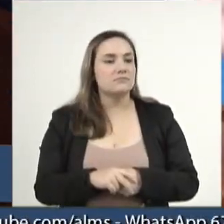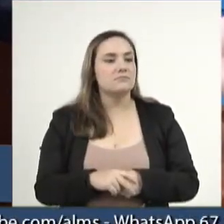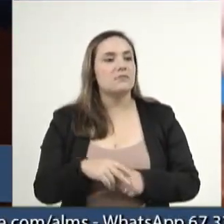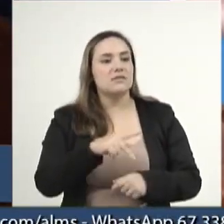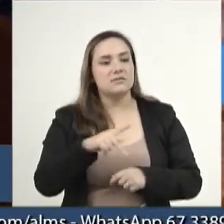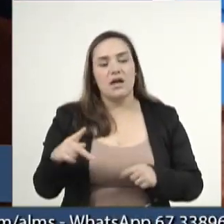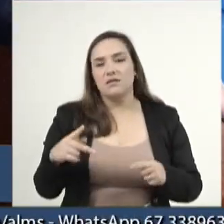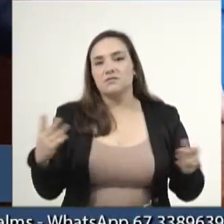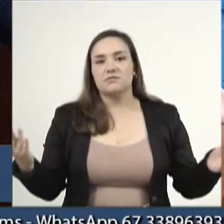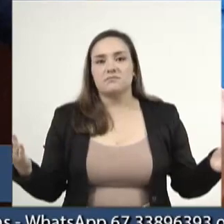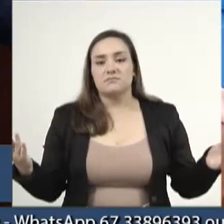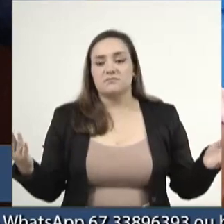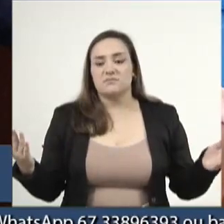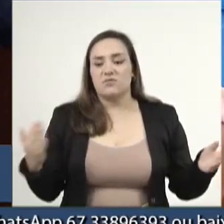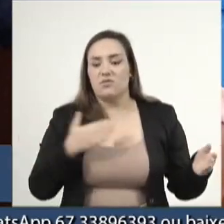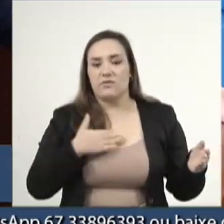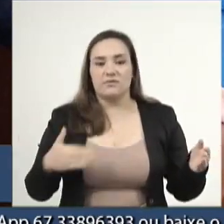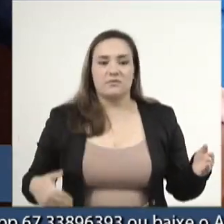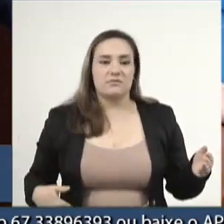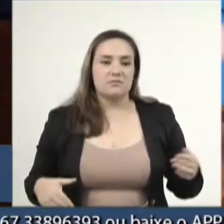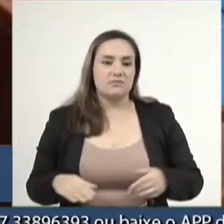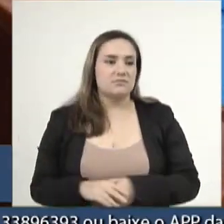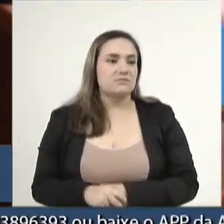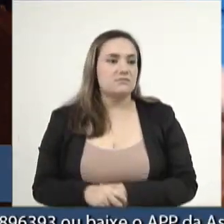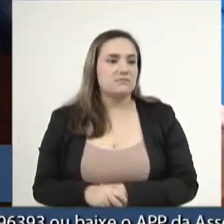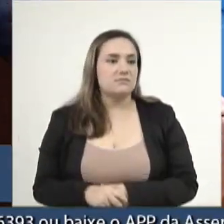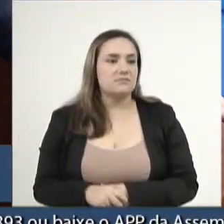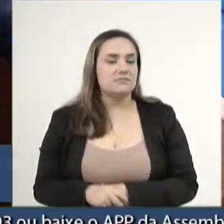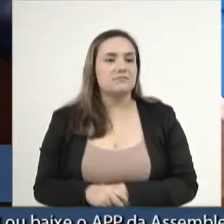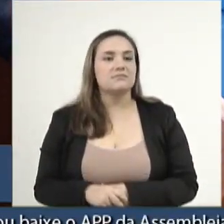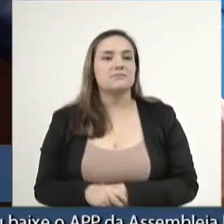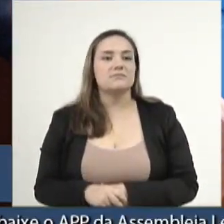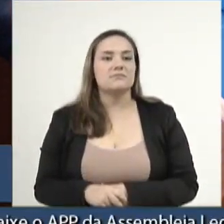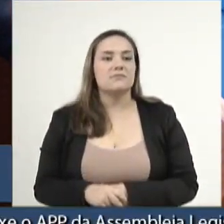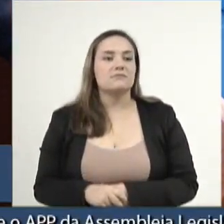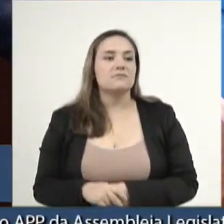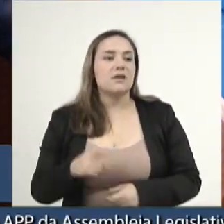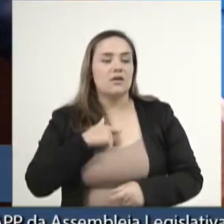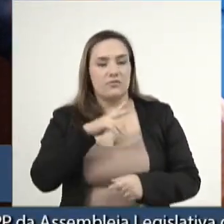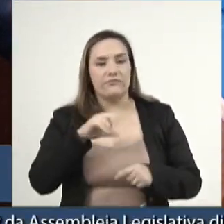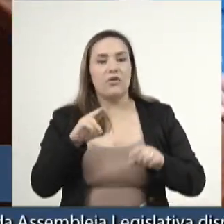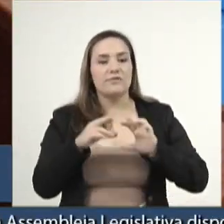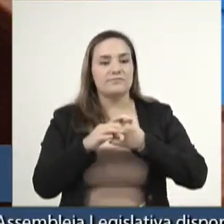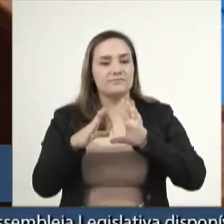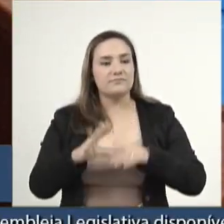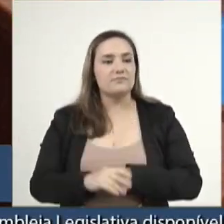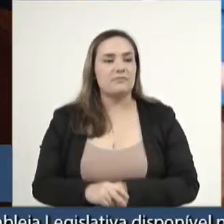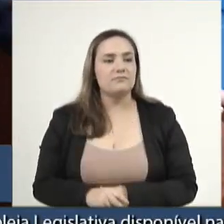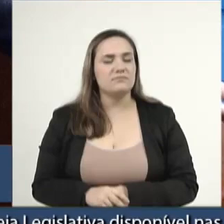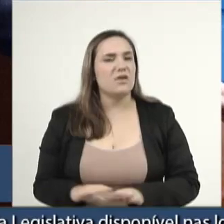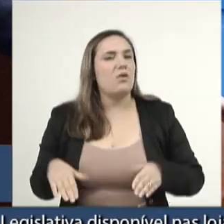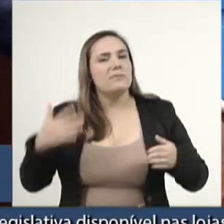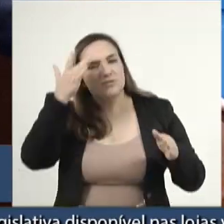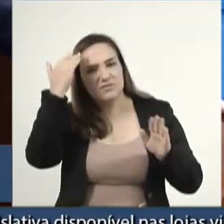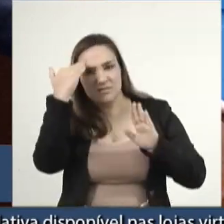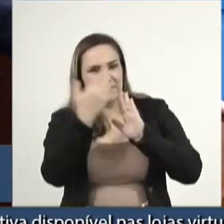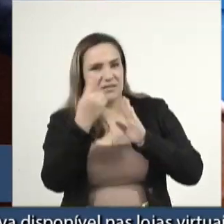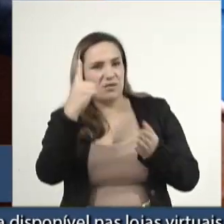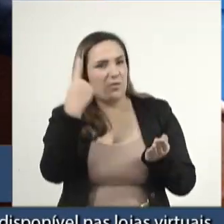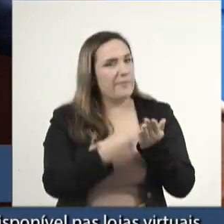governo não cumpre acordo. Deputado Pedro Kemp. Vou permitir daqui a pouquinho. Quem que não cumpre acordo?